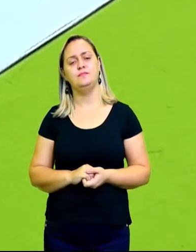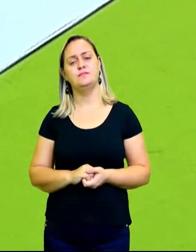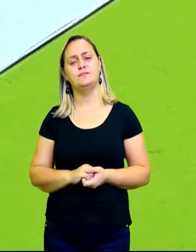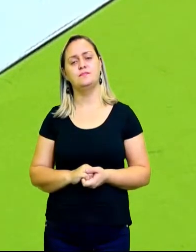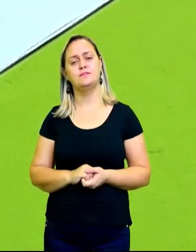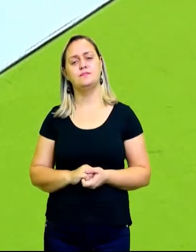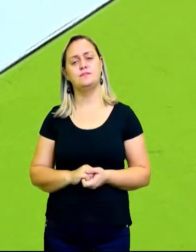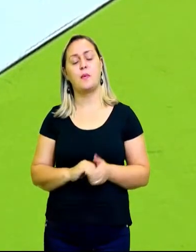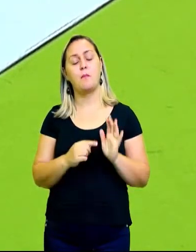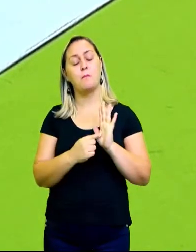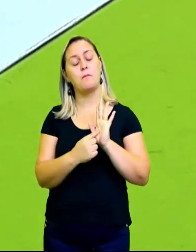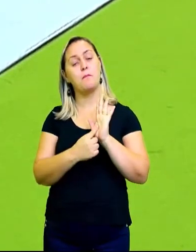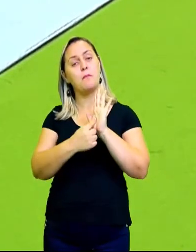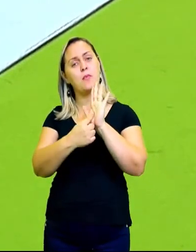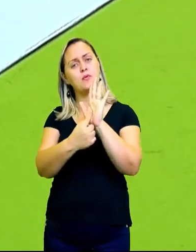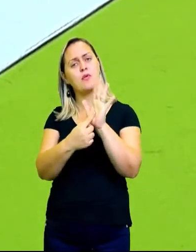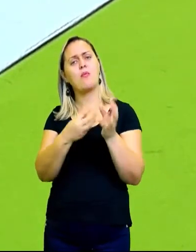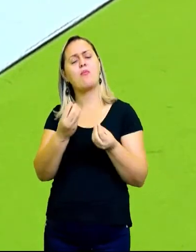mas demonstrando